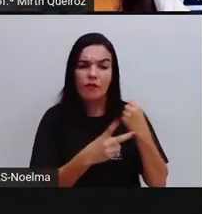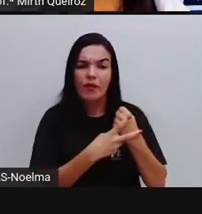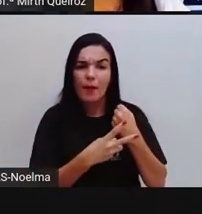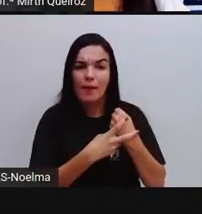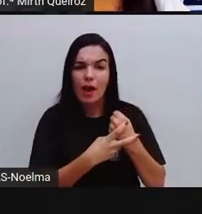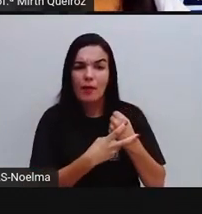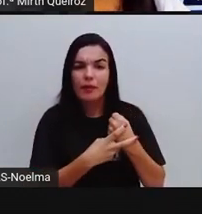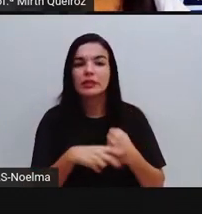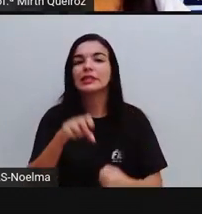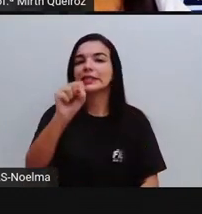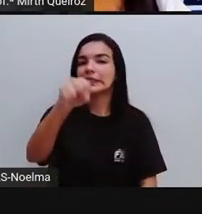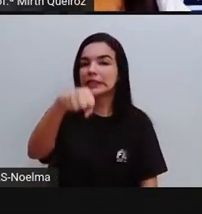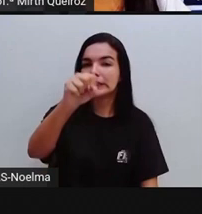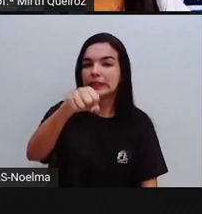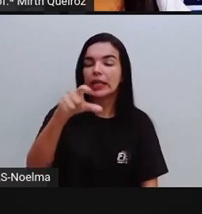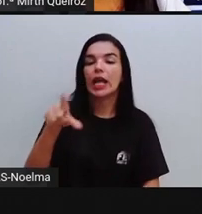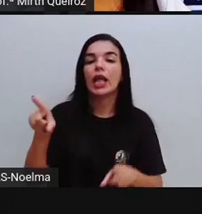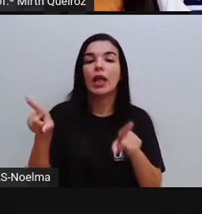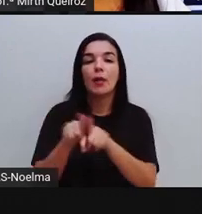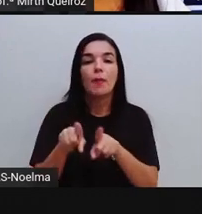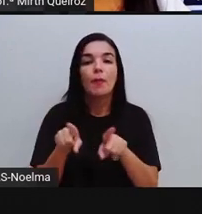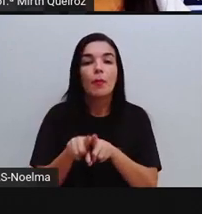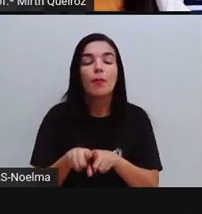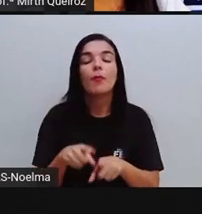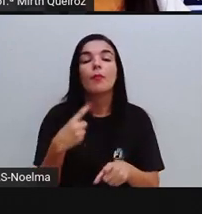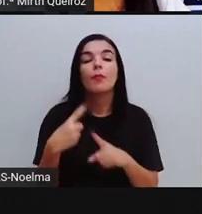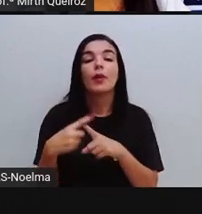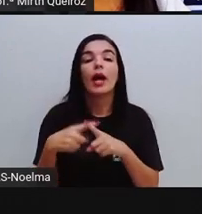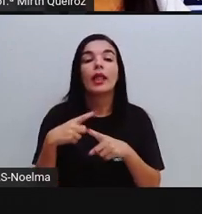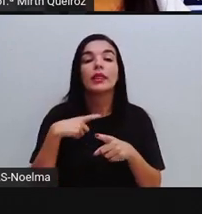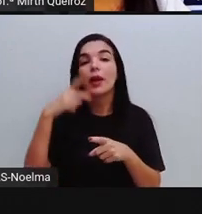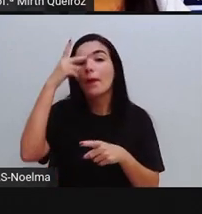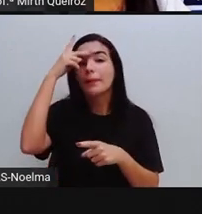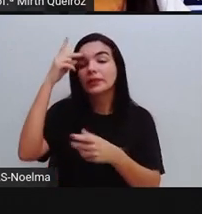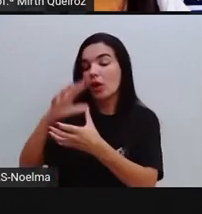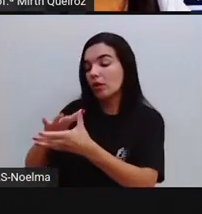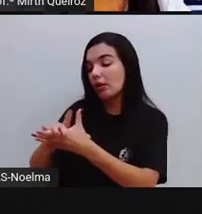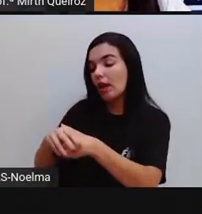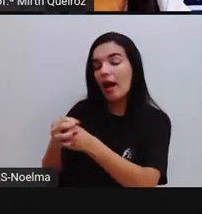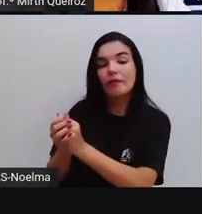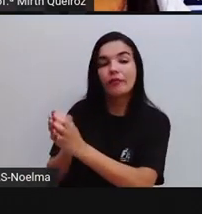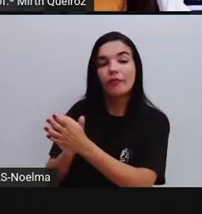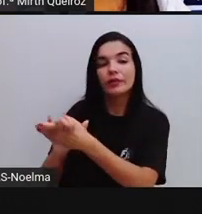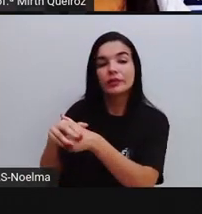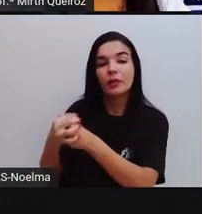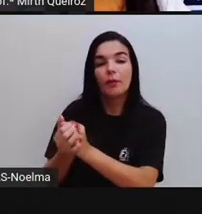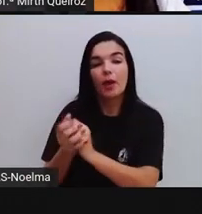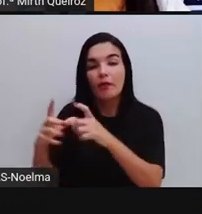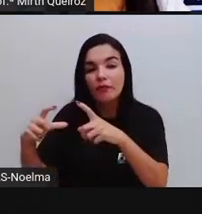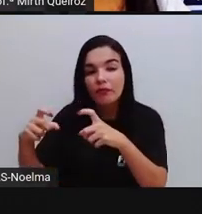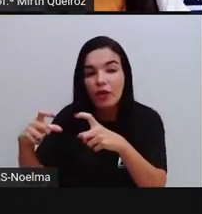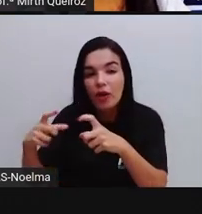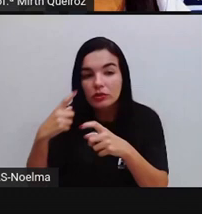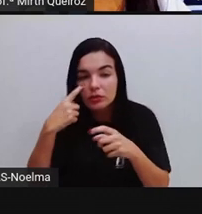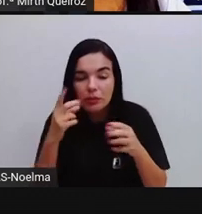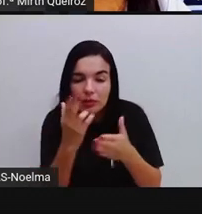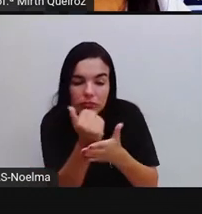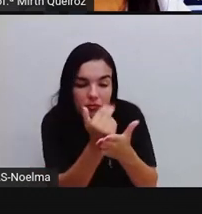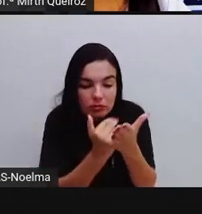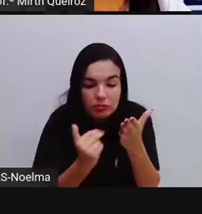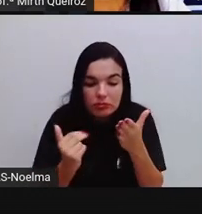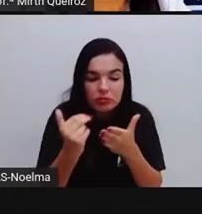temos imagens aí, uma pessoa lavando as mãos ali, nós temos outras imagens aí que vão